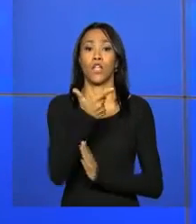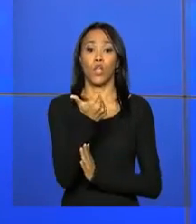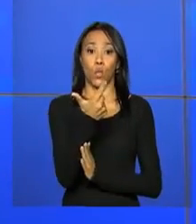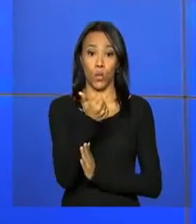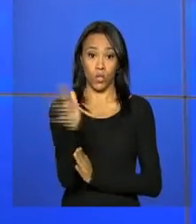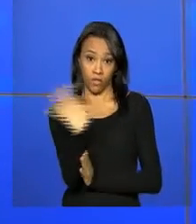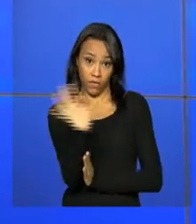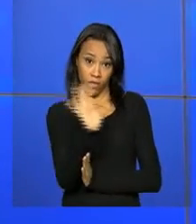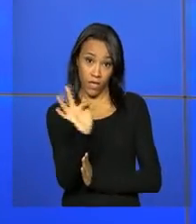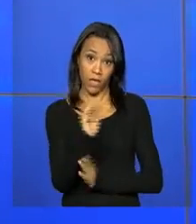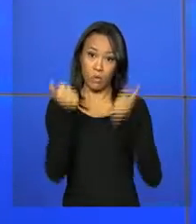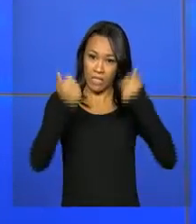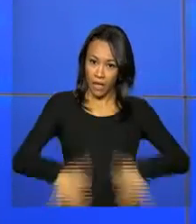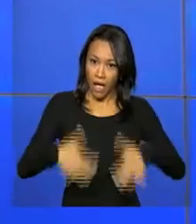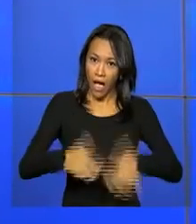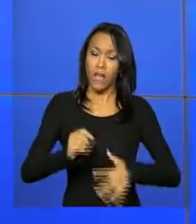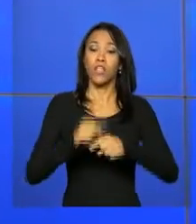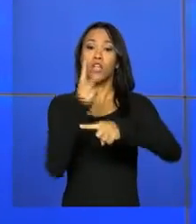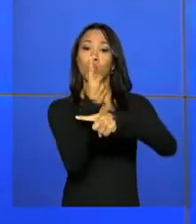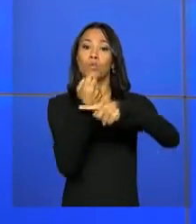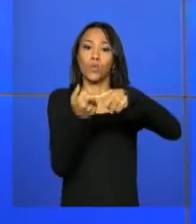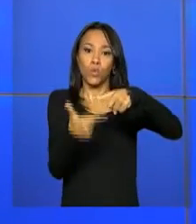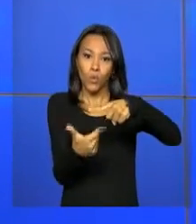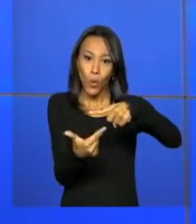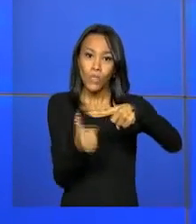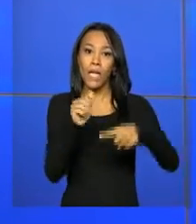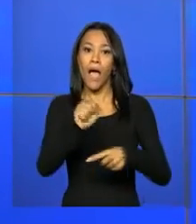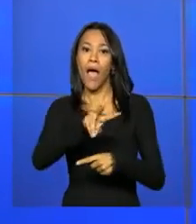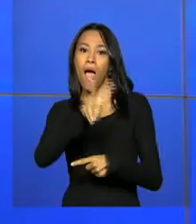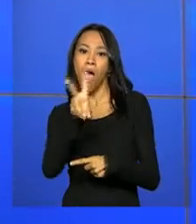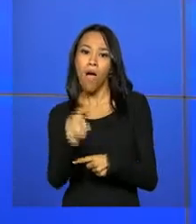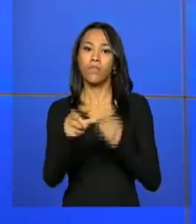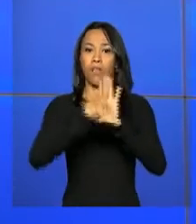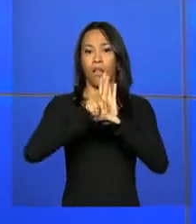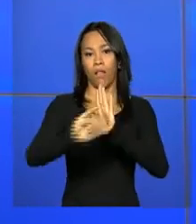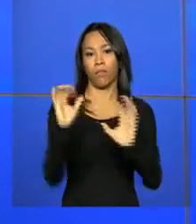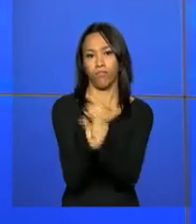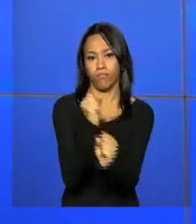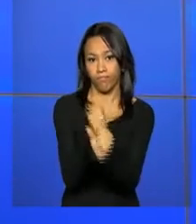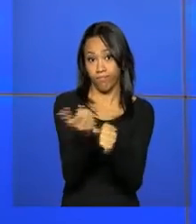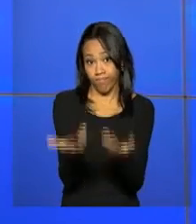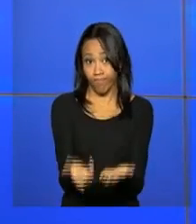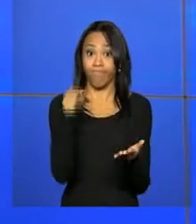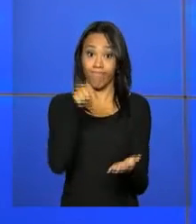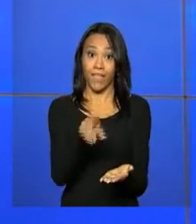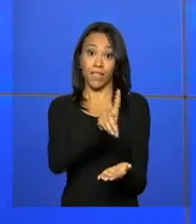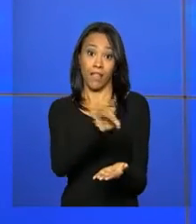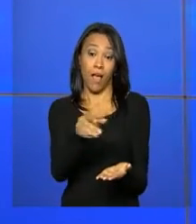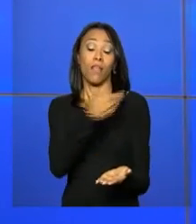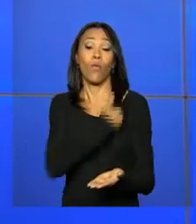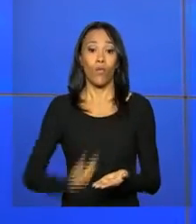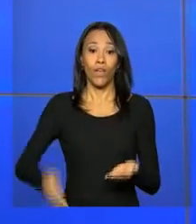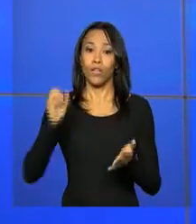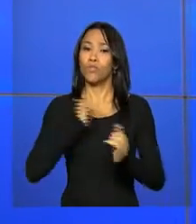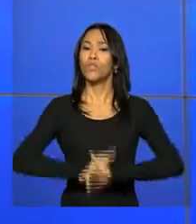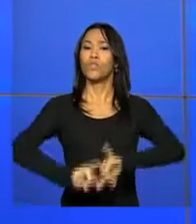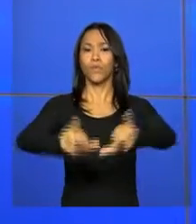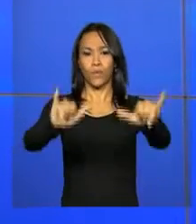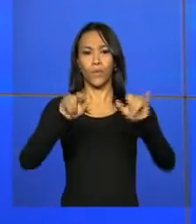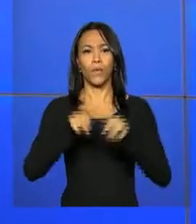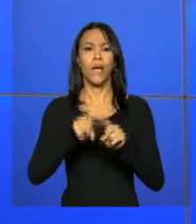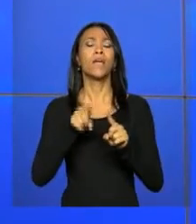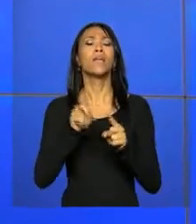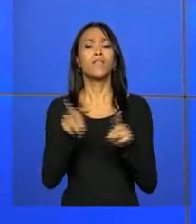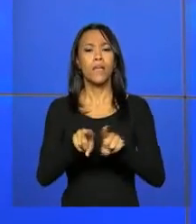de fevereiro as despesas em um dozeavos da lei orçamentária. Nesta data, o governo publica a programação orçamentária e financeira